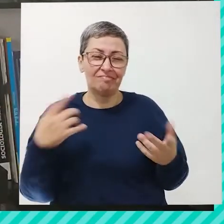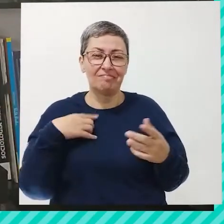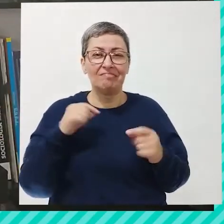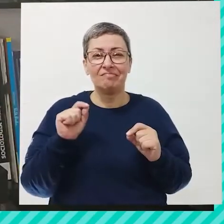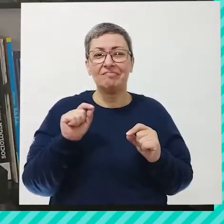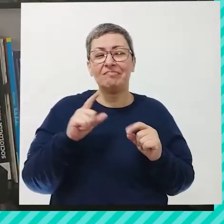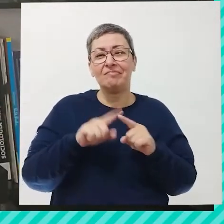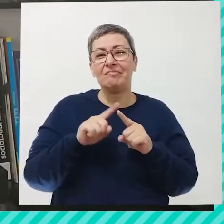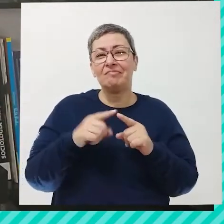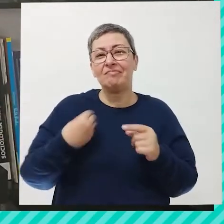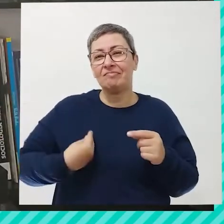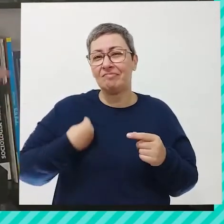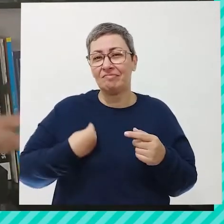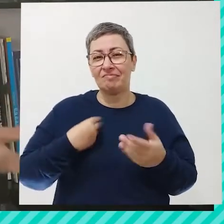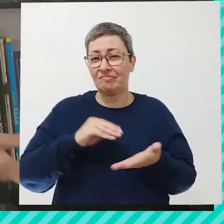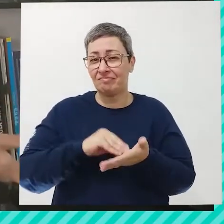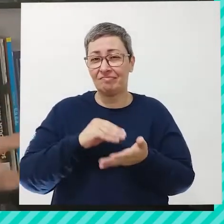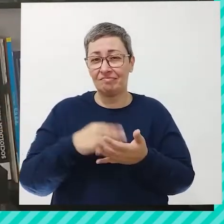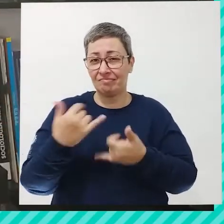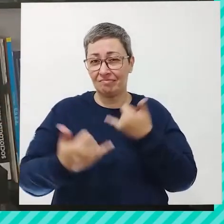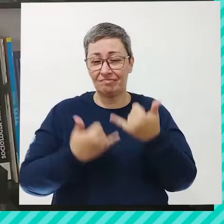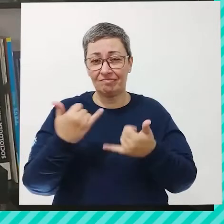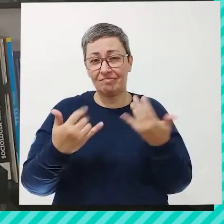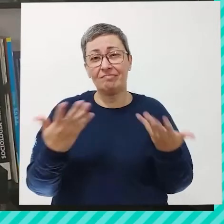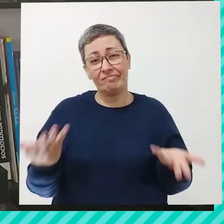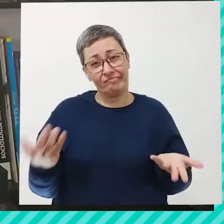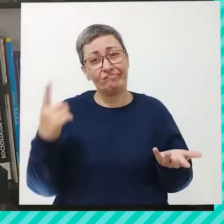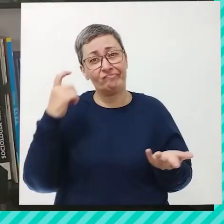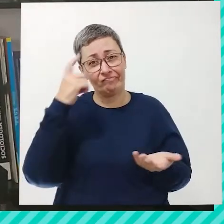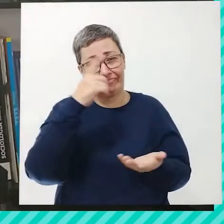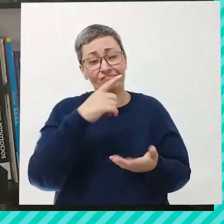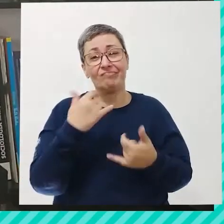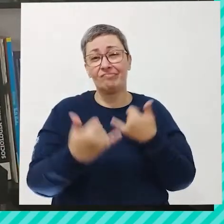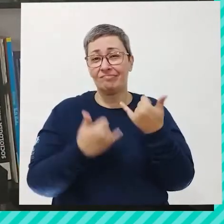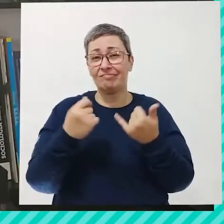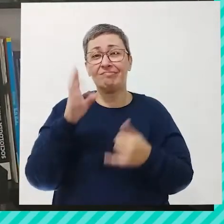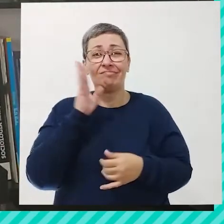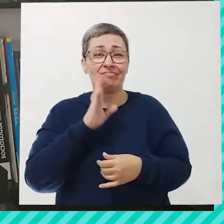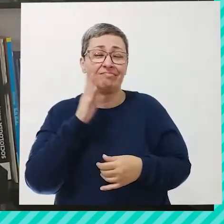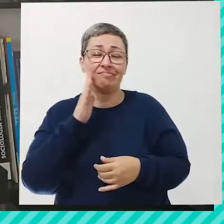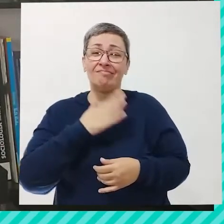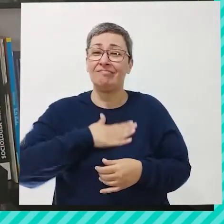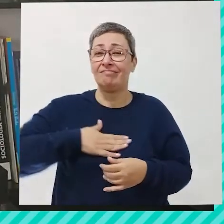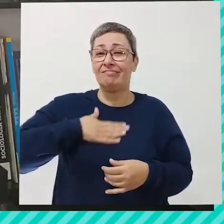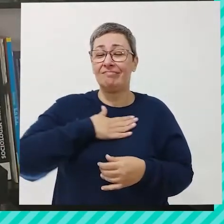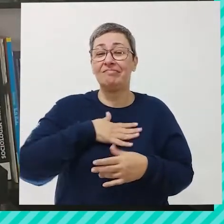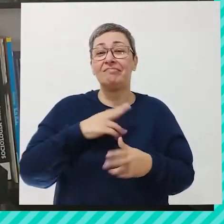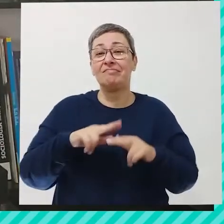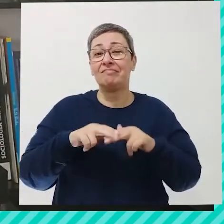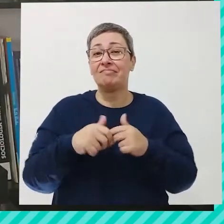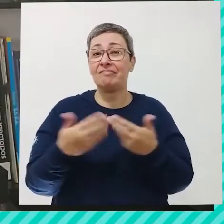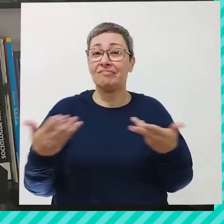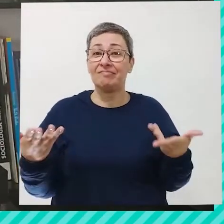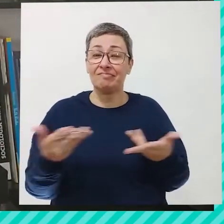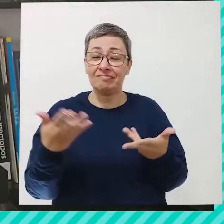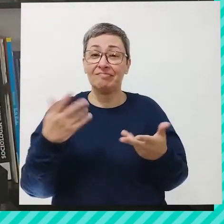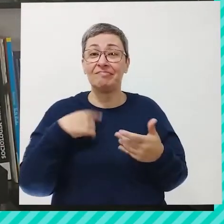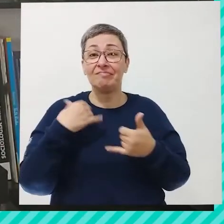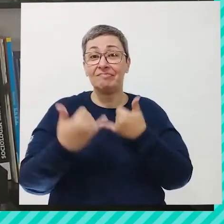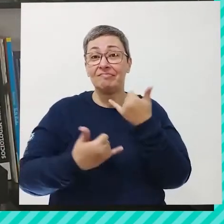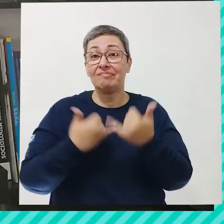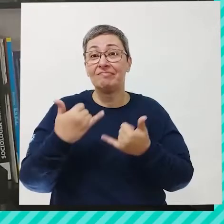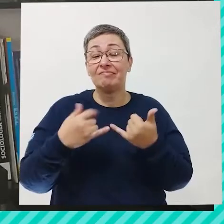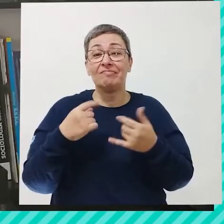que dá para levar a vida sem brincar? Poxa, difícil, né? Brincar é tão legal, tão gostoso. Por isso que hoje a gente sabe que